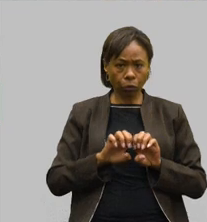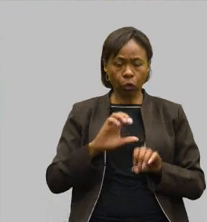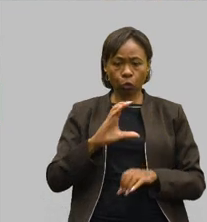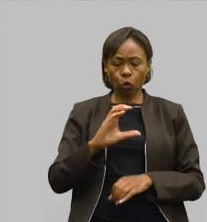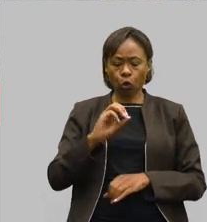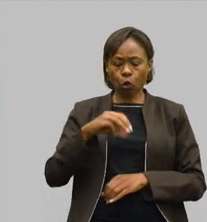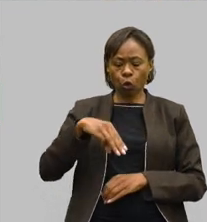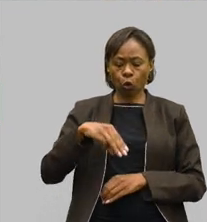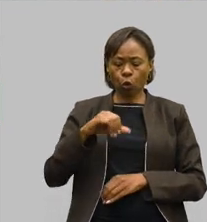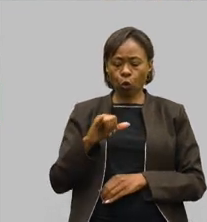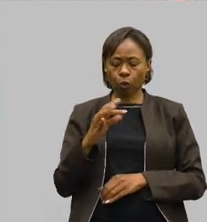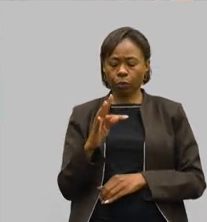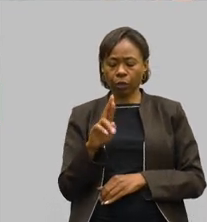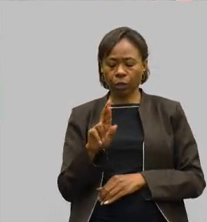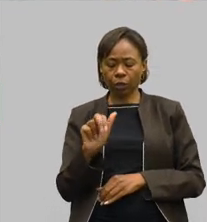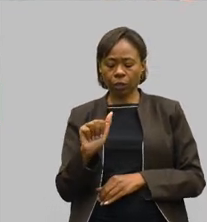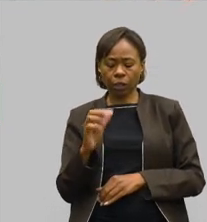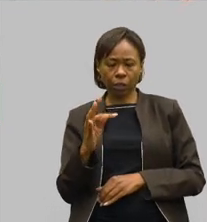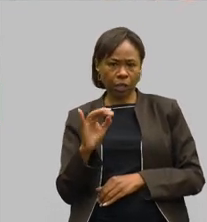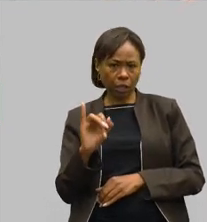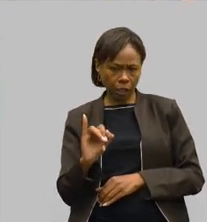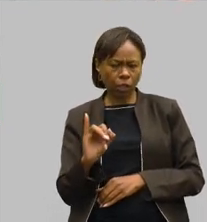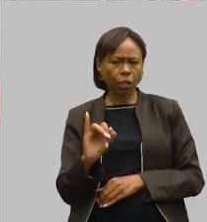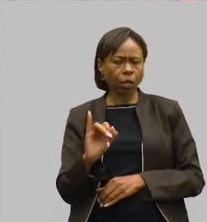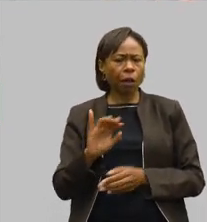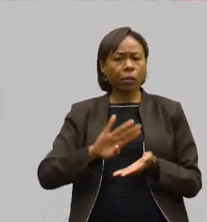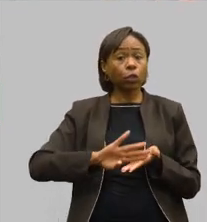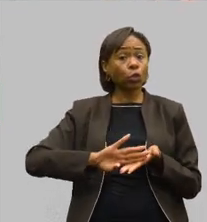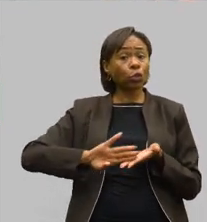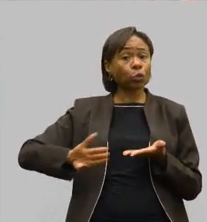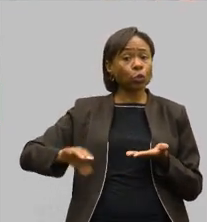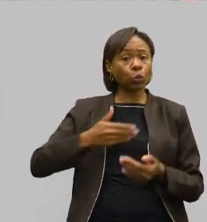comentado aqui, ele excluiu o governo federal